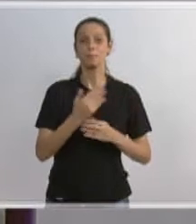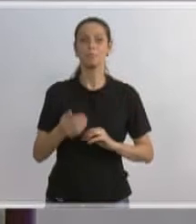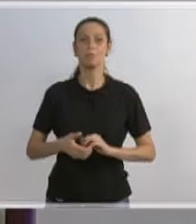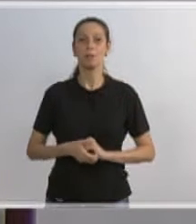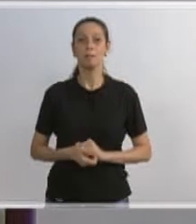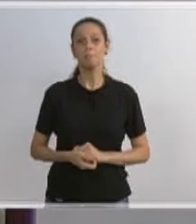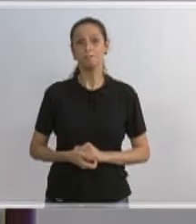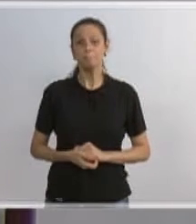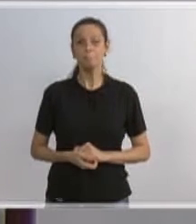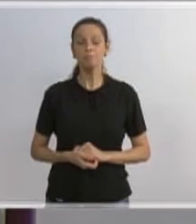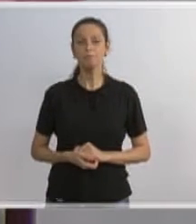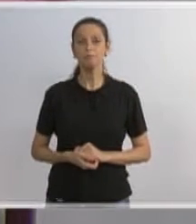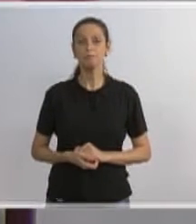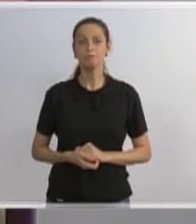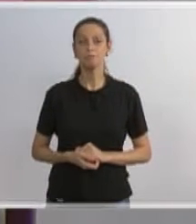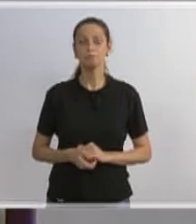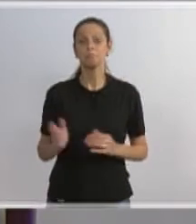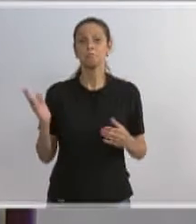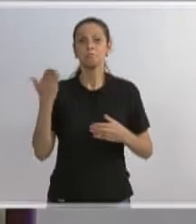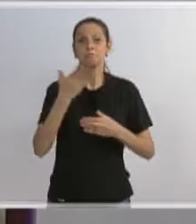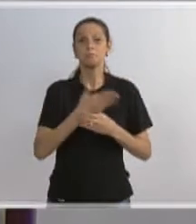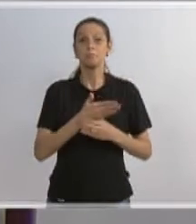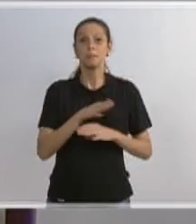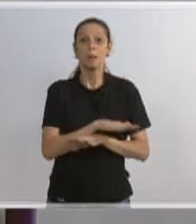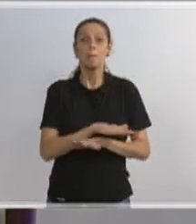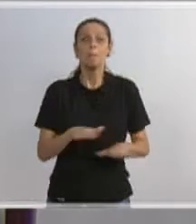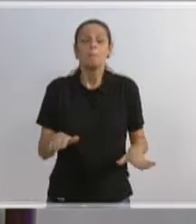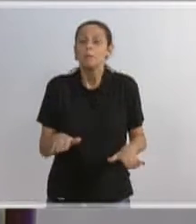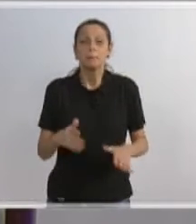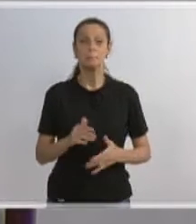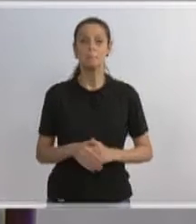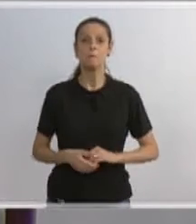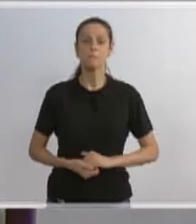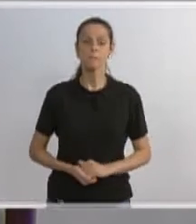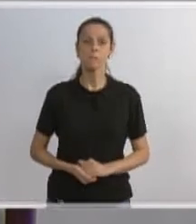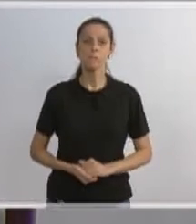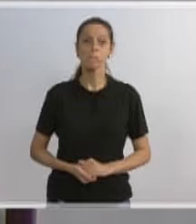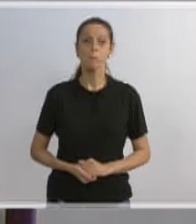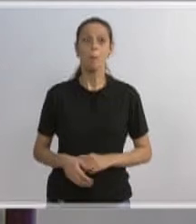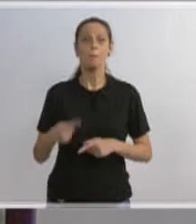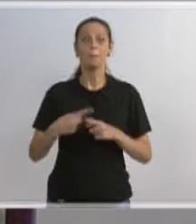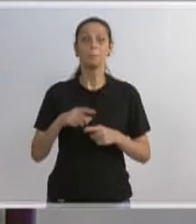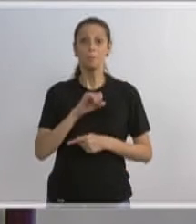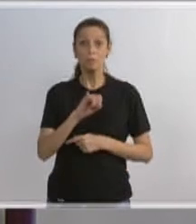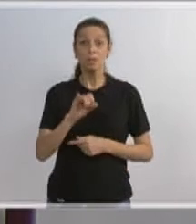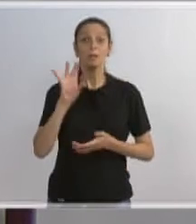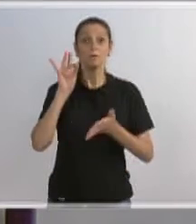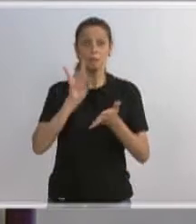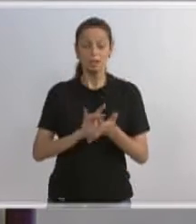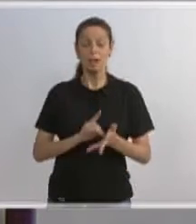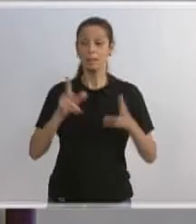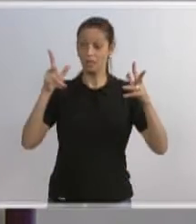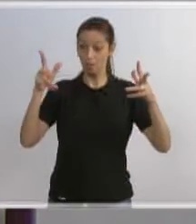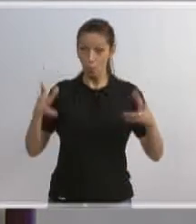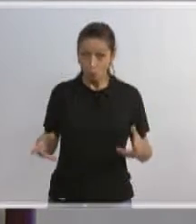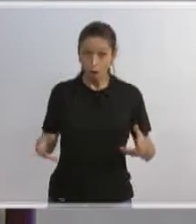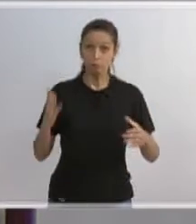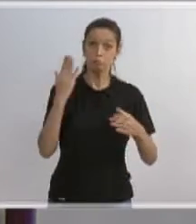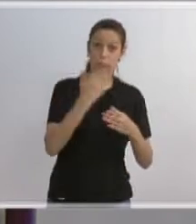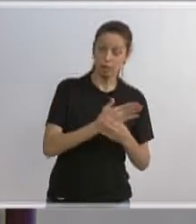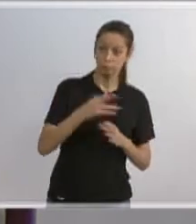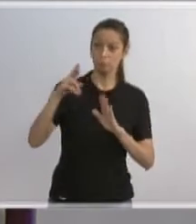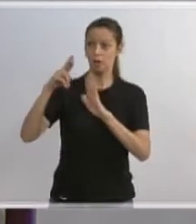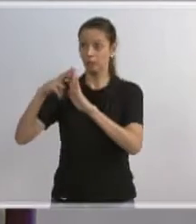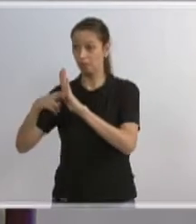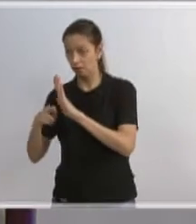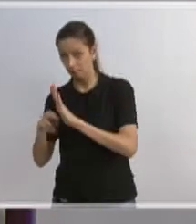Vai sair da regulamentação? Vai perder a essência? Se nós formos regulamentar de forma como que é para ser, dentro do